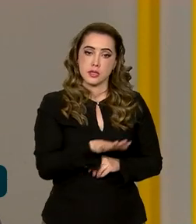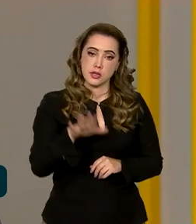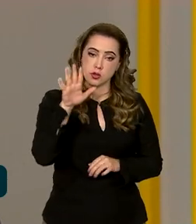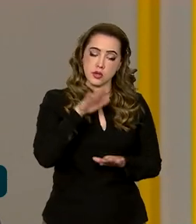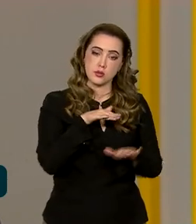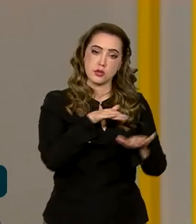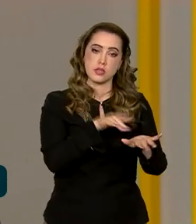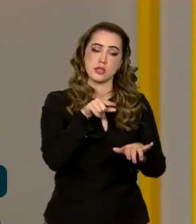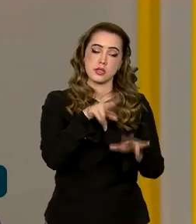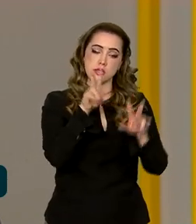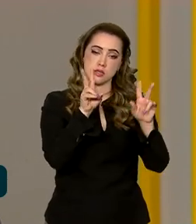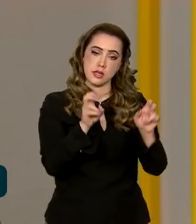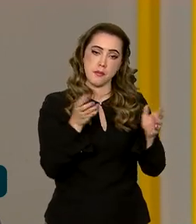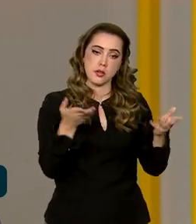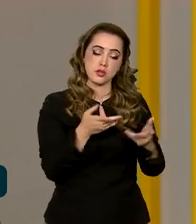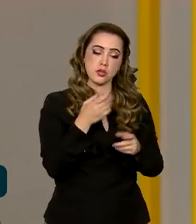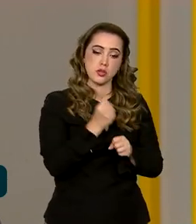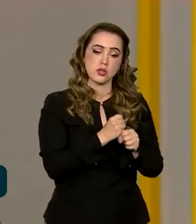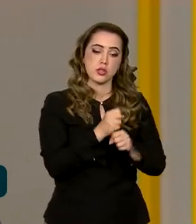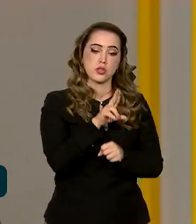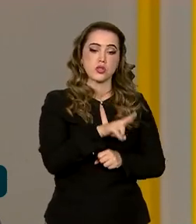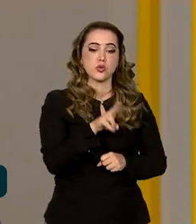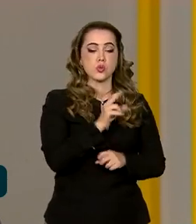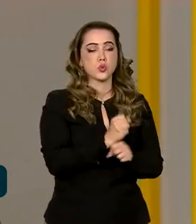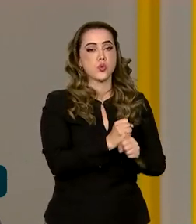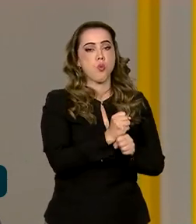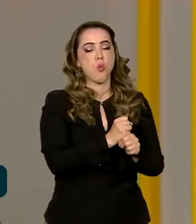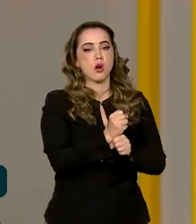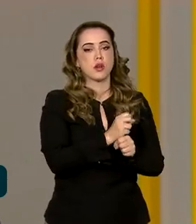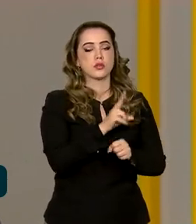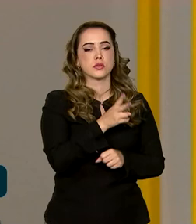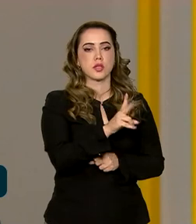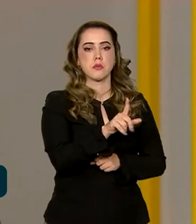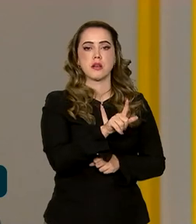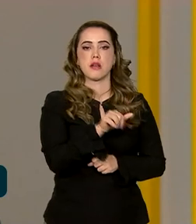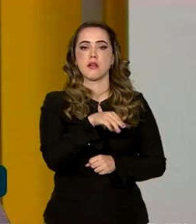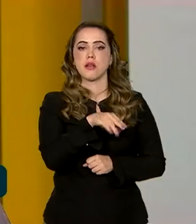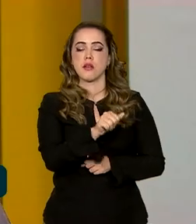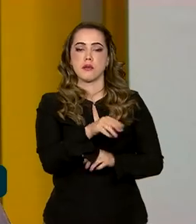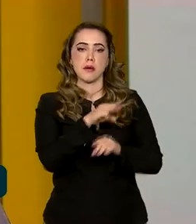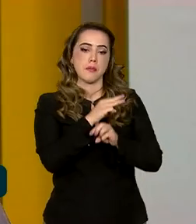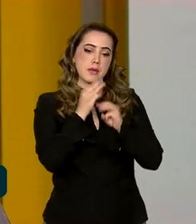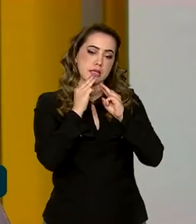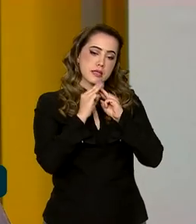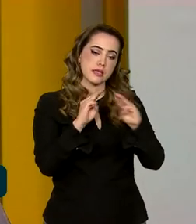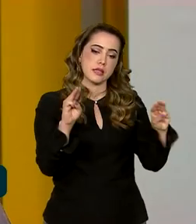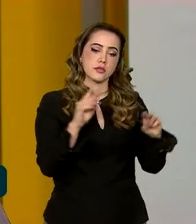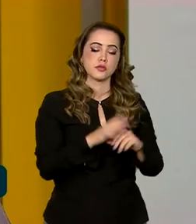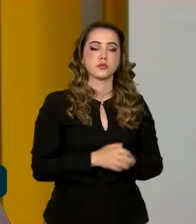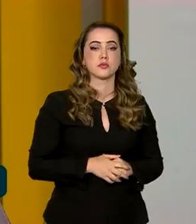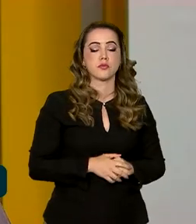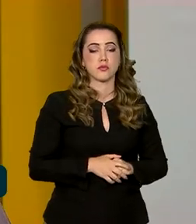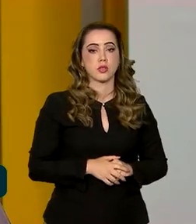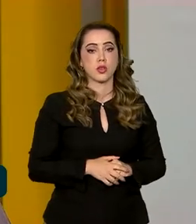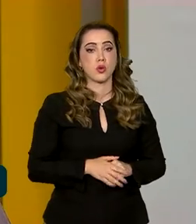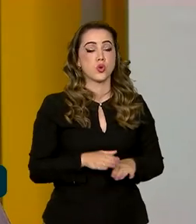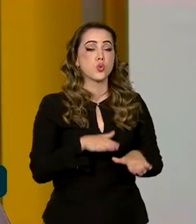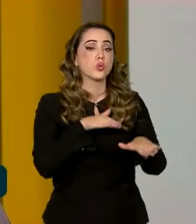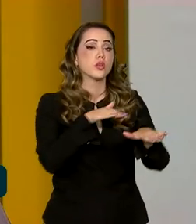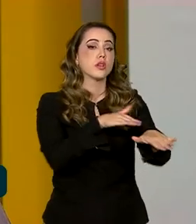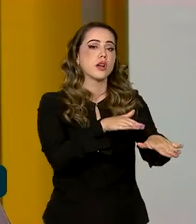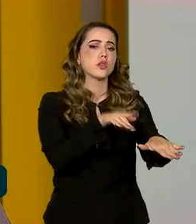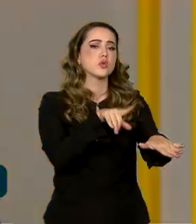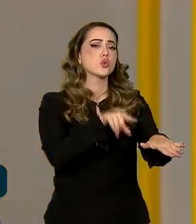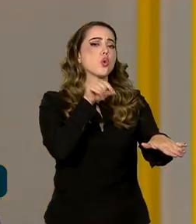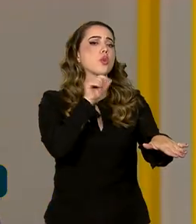tema deste ano é o tema que a gente usa o ano todo, o nosso lema, a nossa mensagem, né, no trânsito escolha a vida. A gente